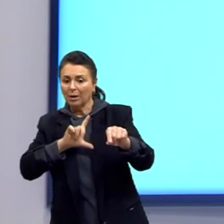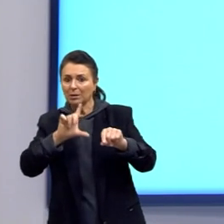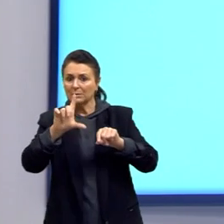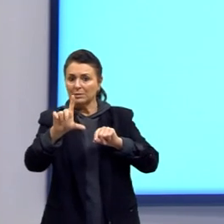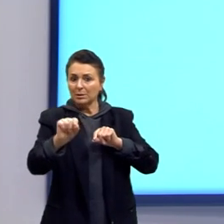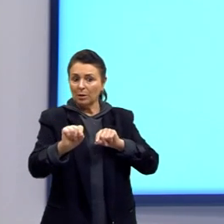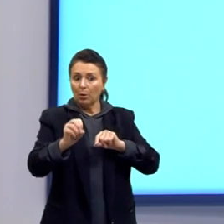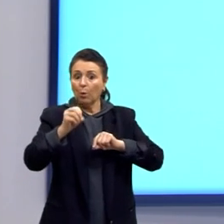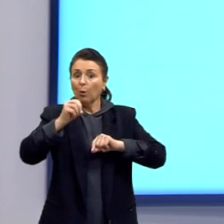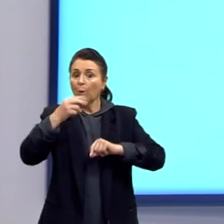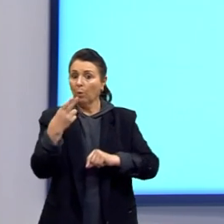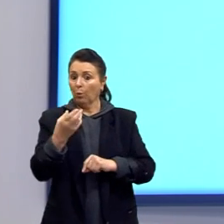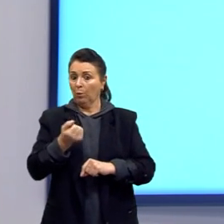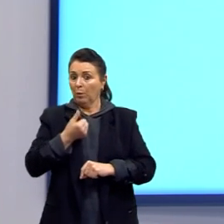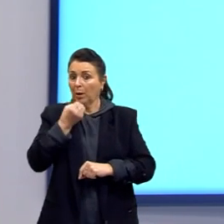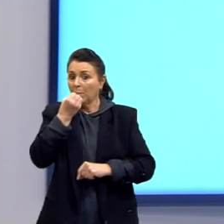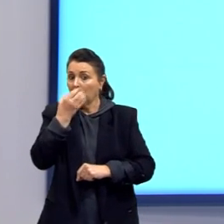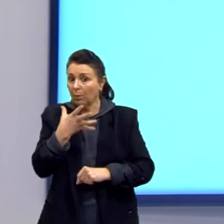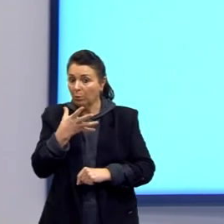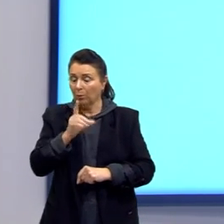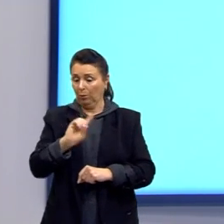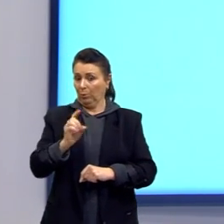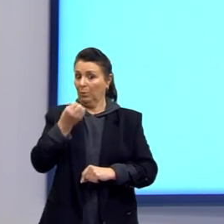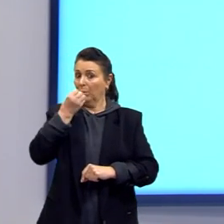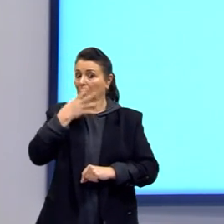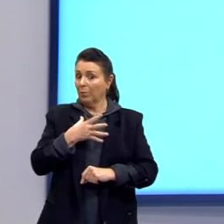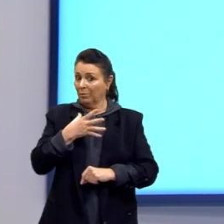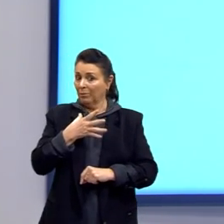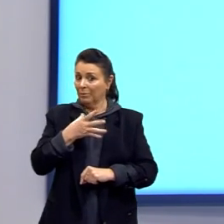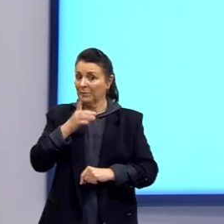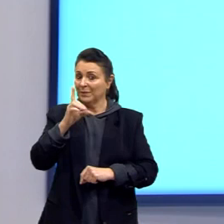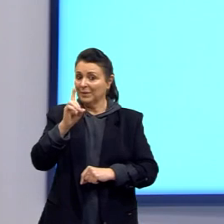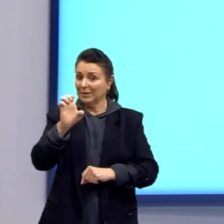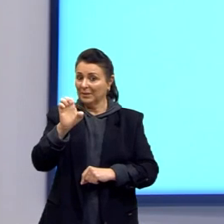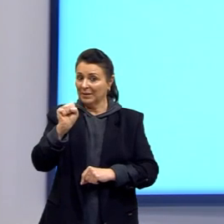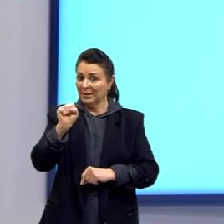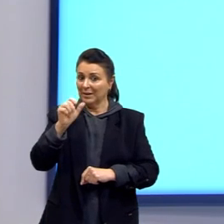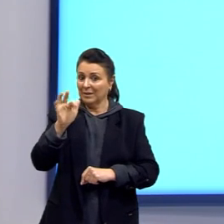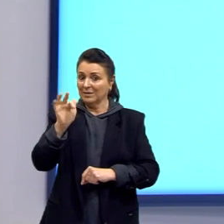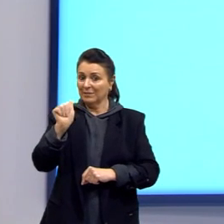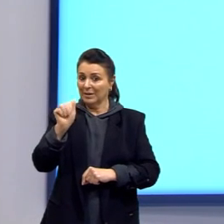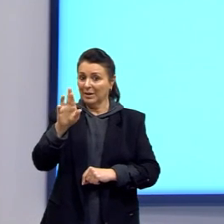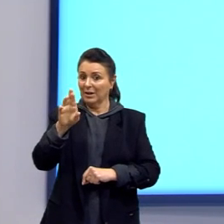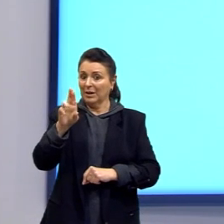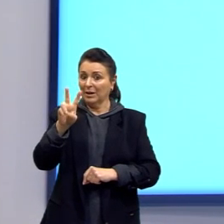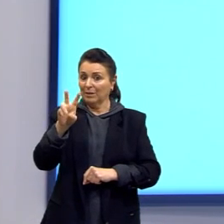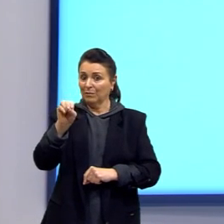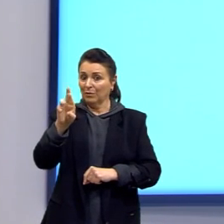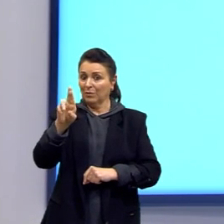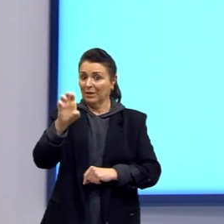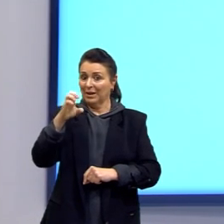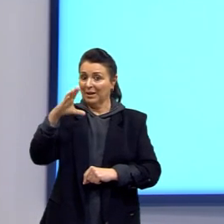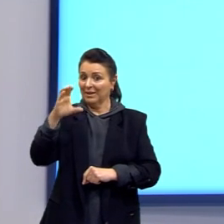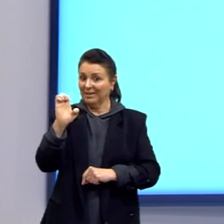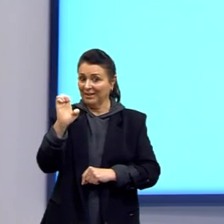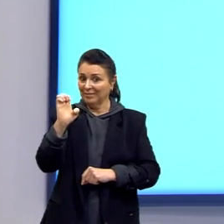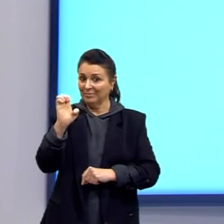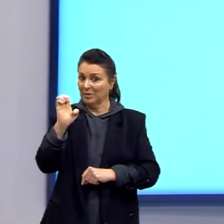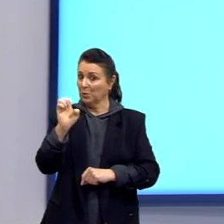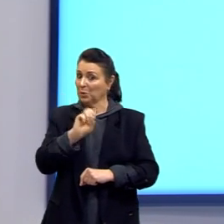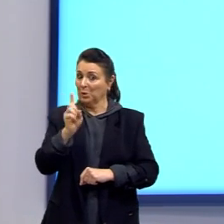favorece ou desfavorece. Quando desfavorece os indivíduos portadores de determinada